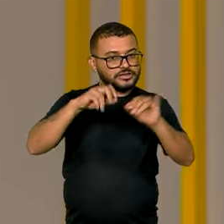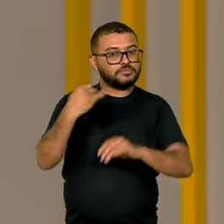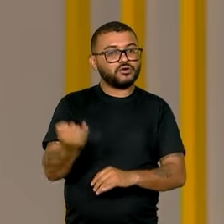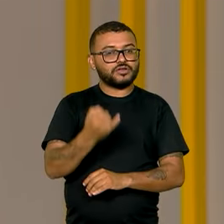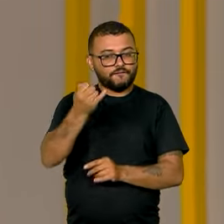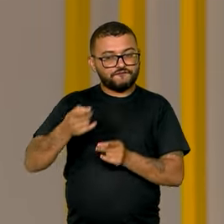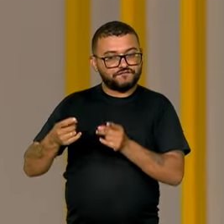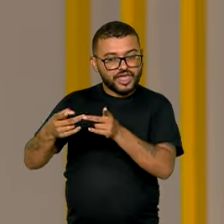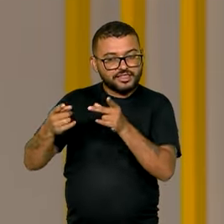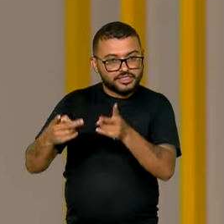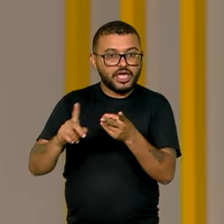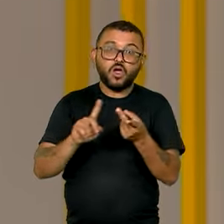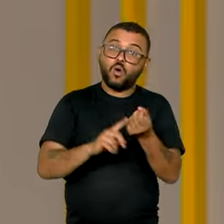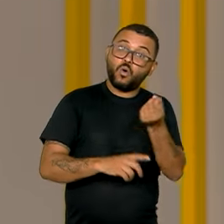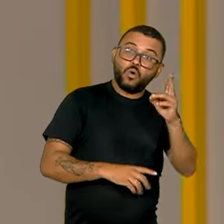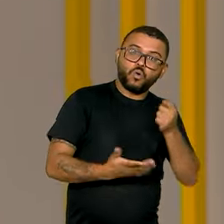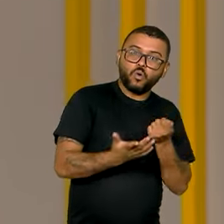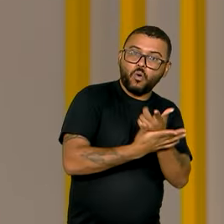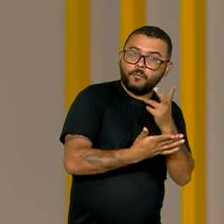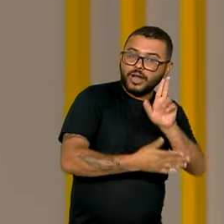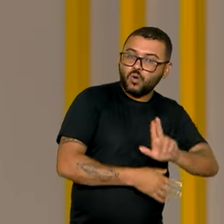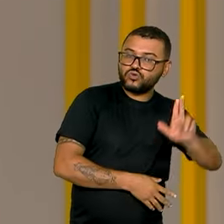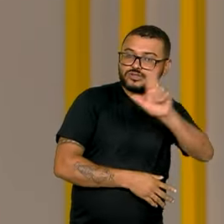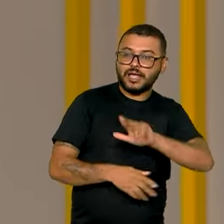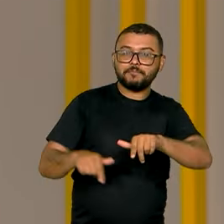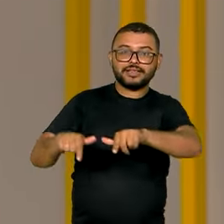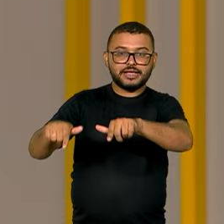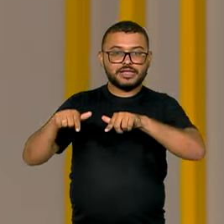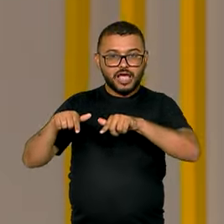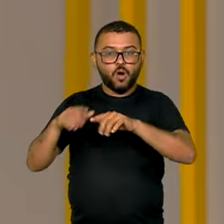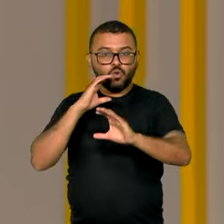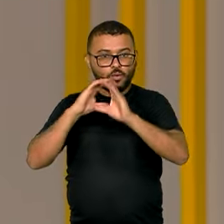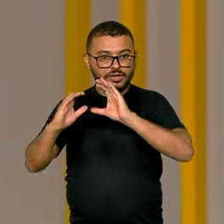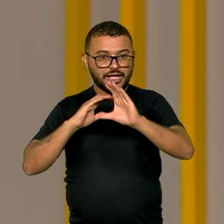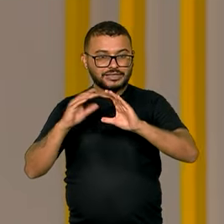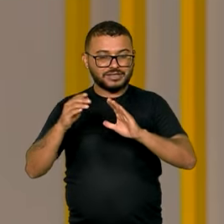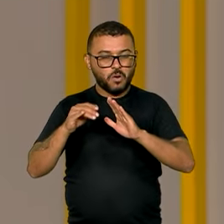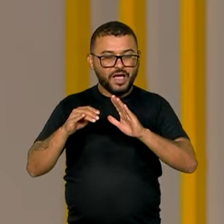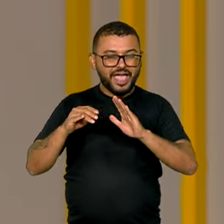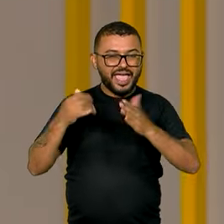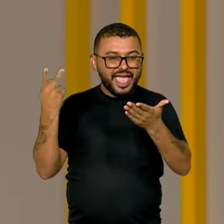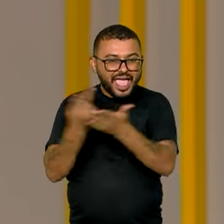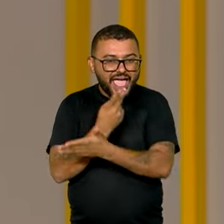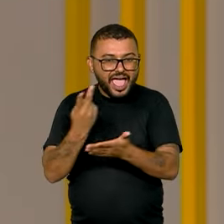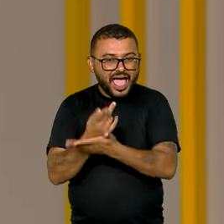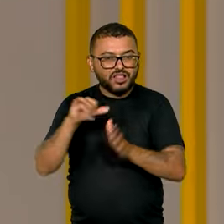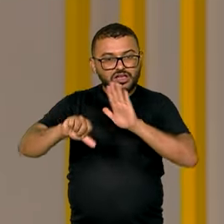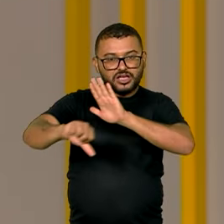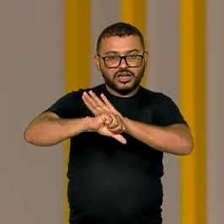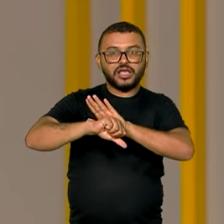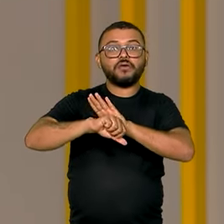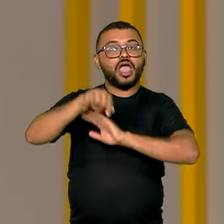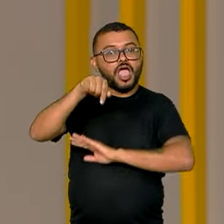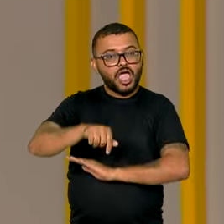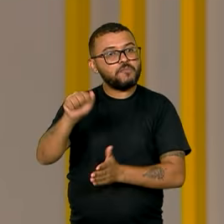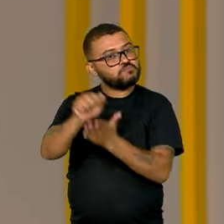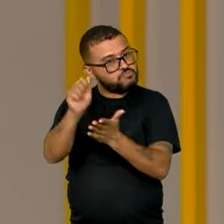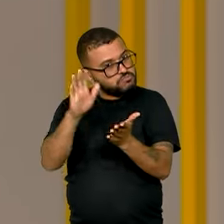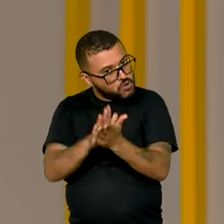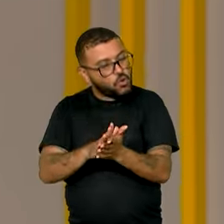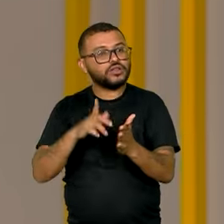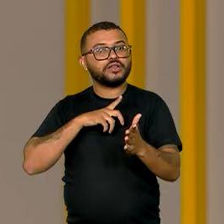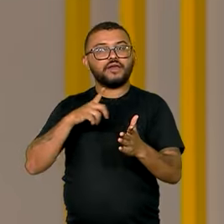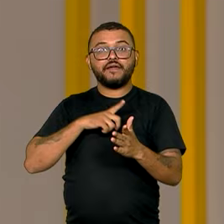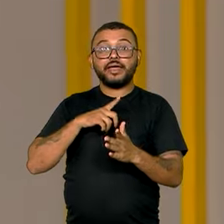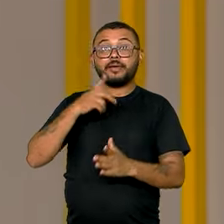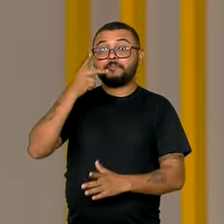comercialização quanto a utilização de dispositivos de telecomunicações irregulares são contravenções passíveis de